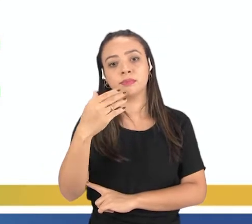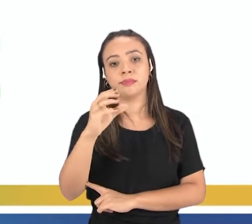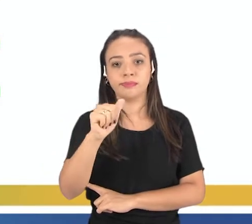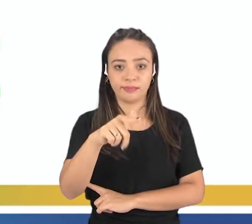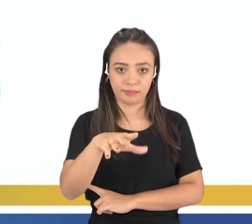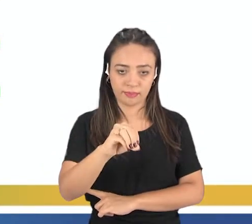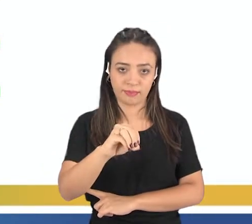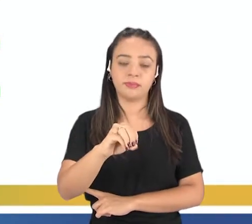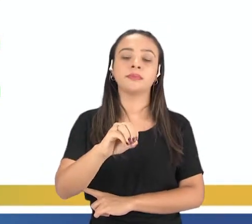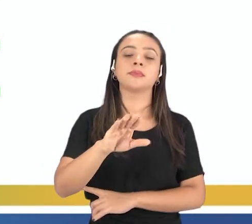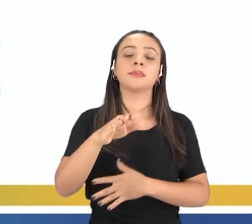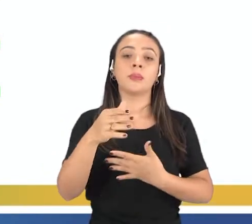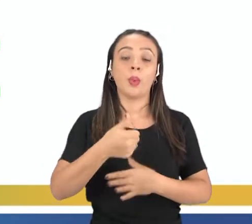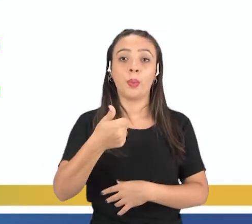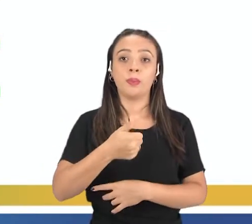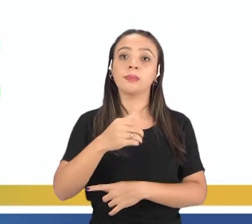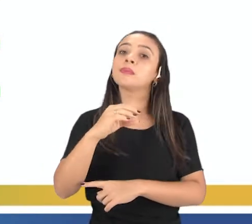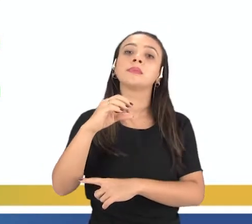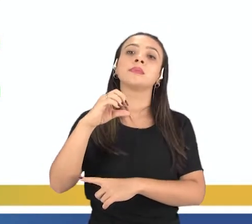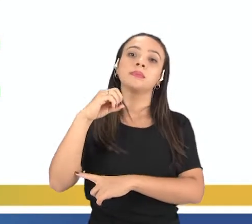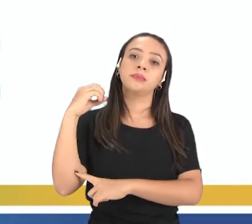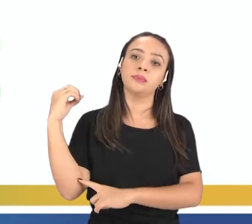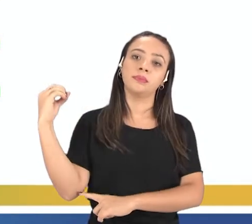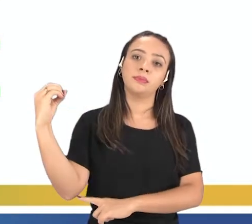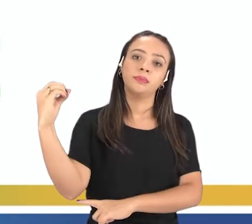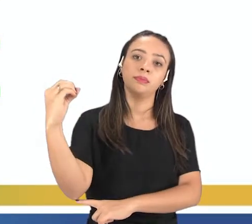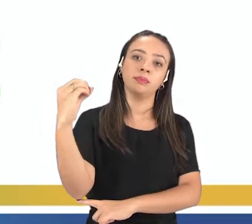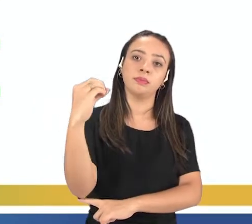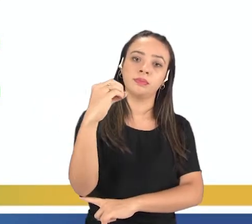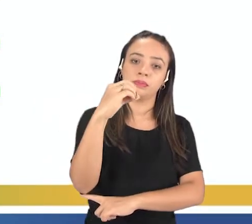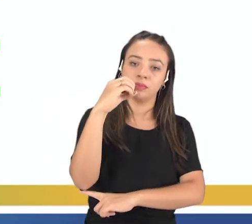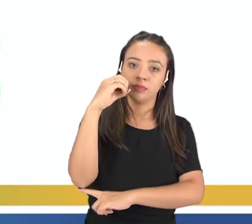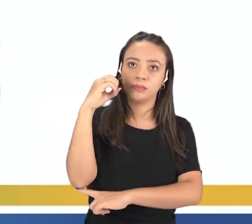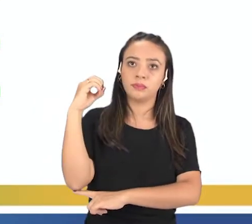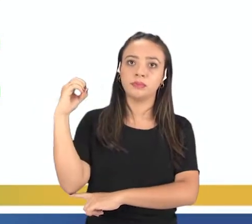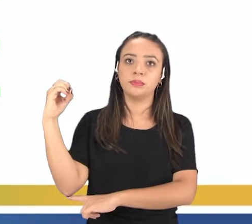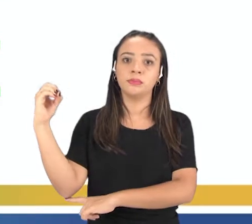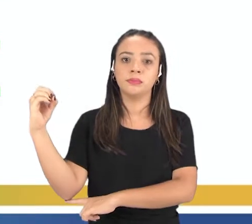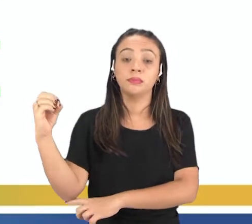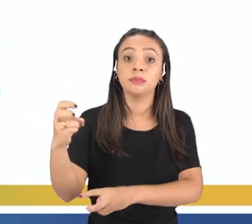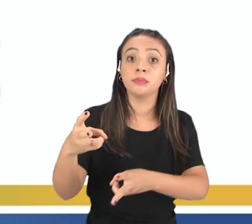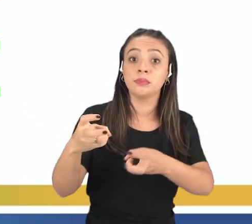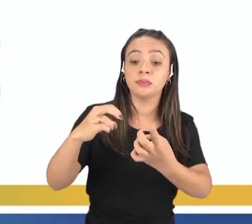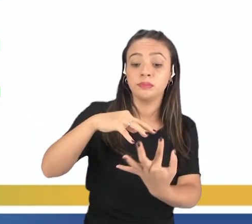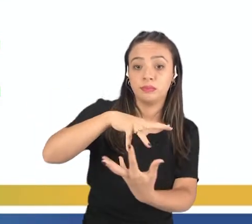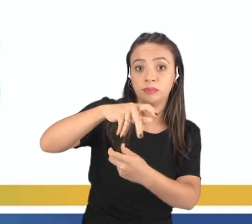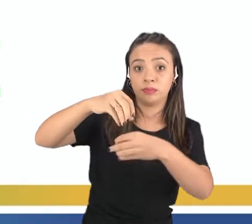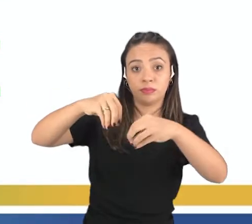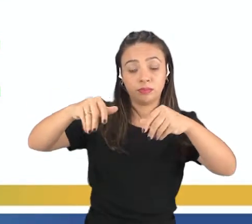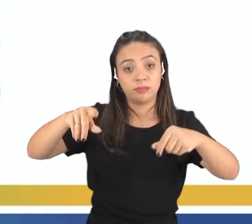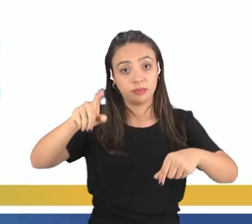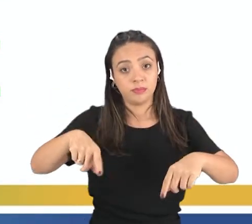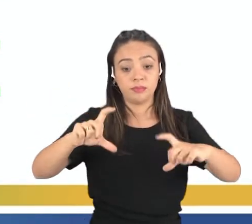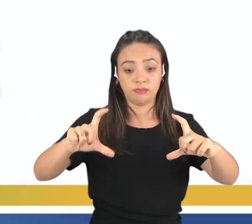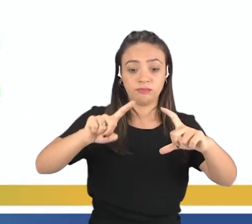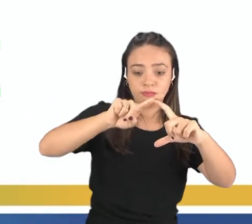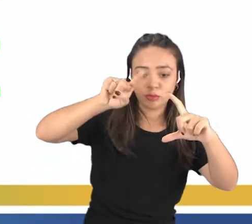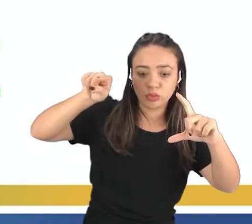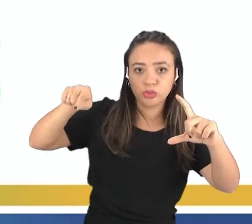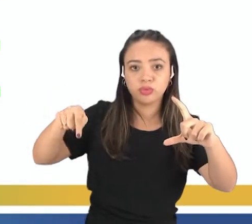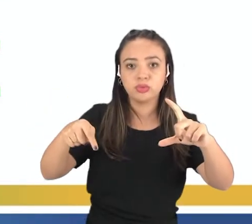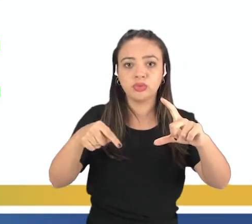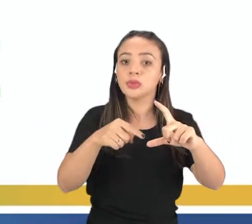movimento que o planeta Terra realiza em torno do seu próprio eixo, tá? E observem que a Terra, gente, ela é uma esfera inclinada,